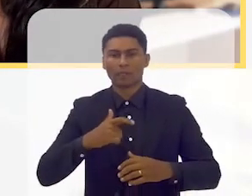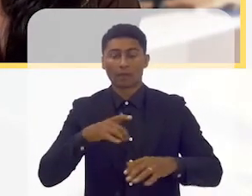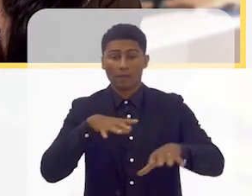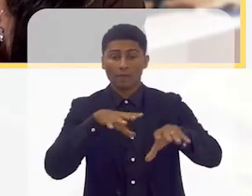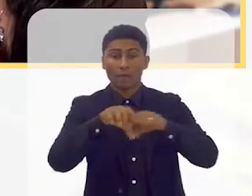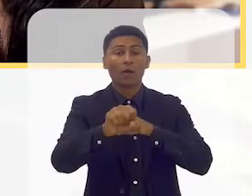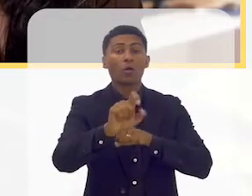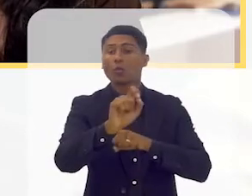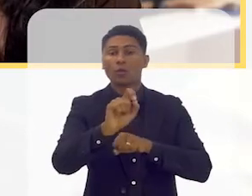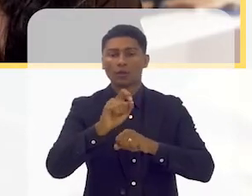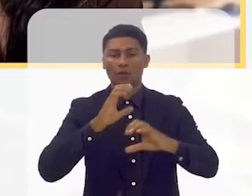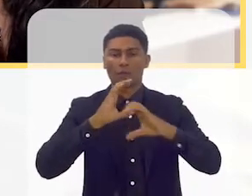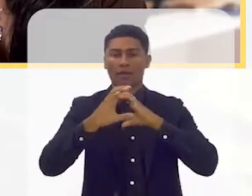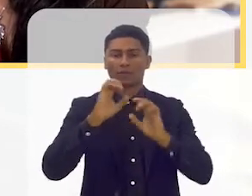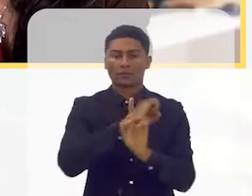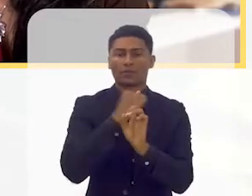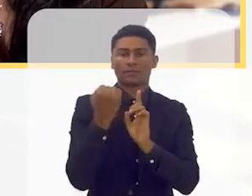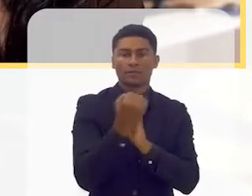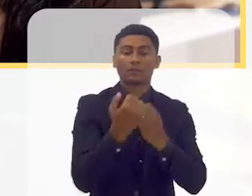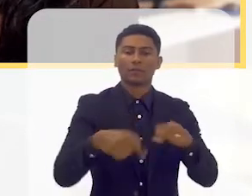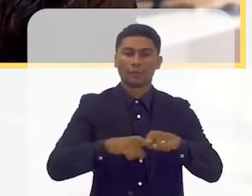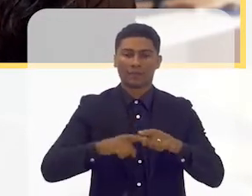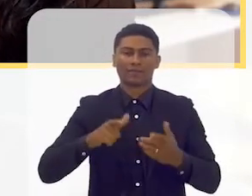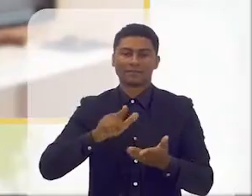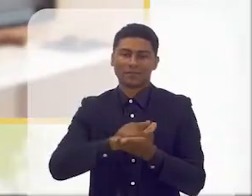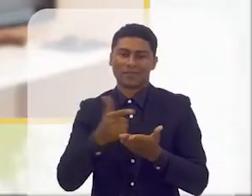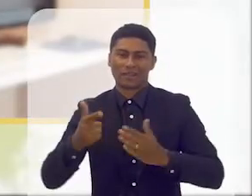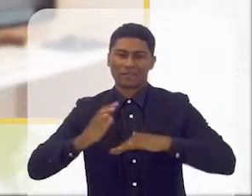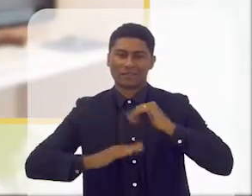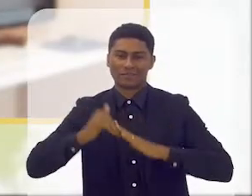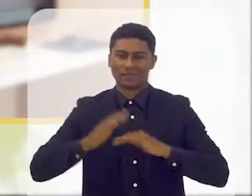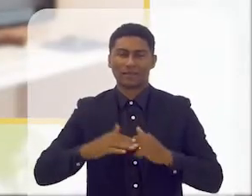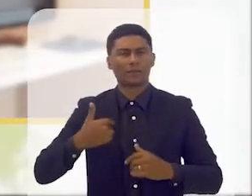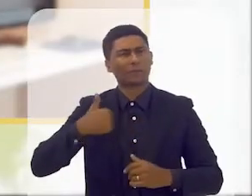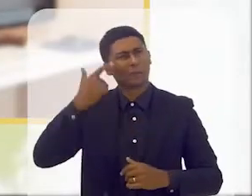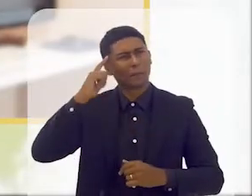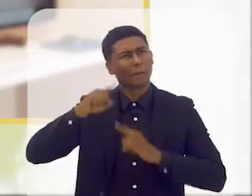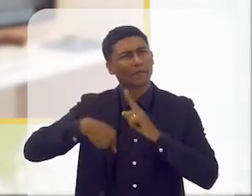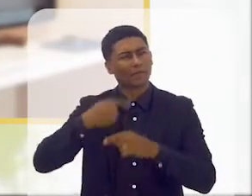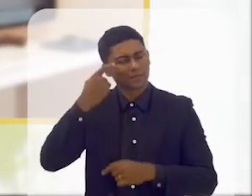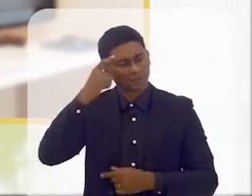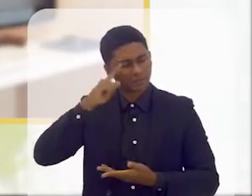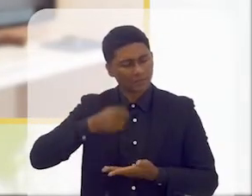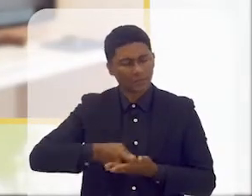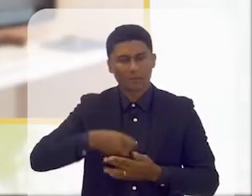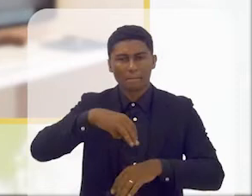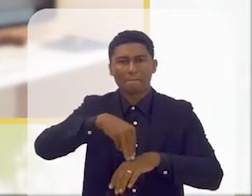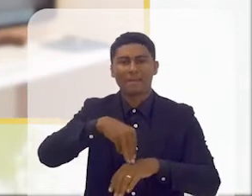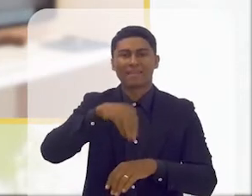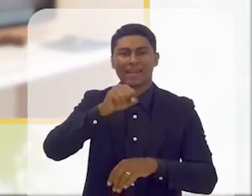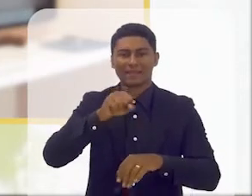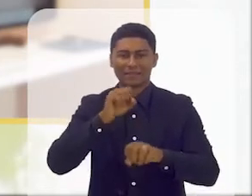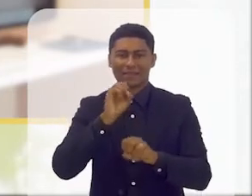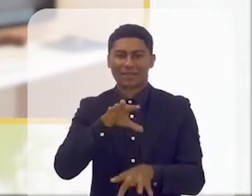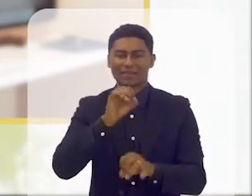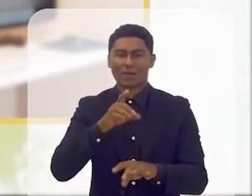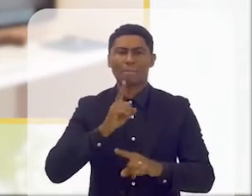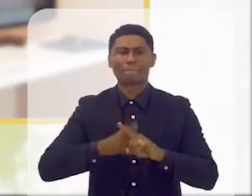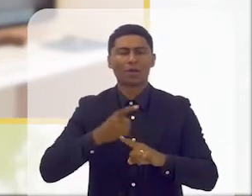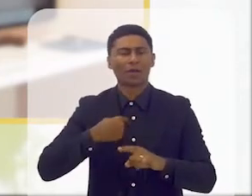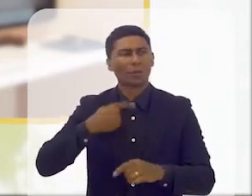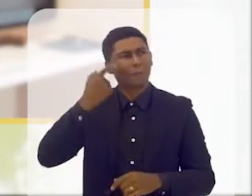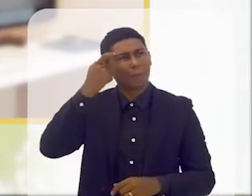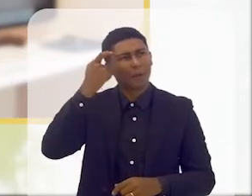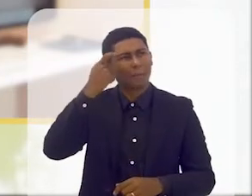social, jornalista e relações públicas, e resolvi fazer mestrado em educação. Exatamente porque eu acredito que a educação e a